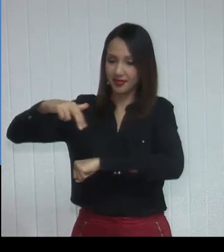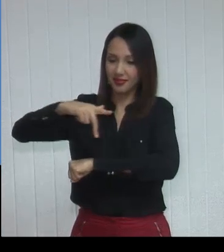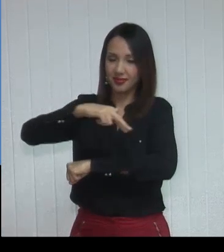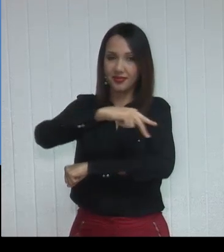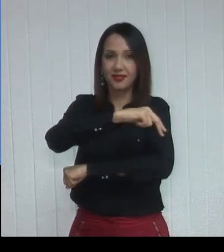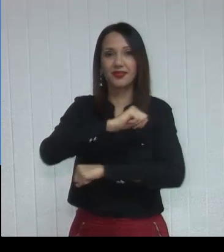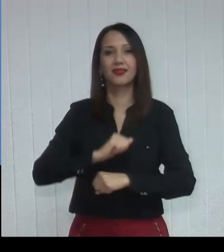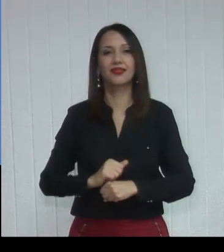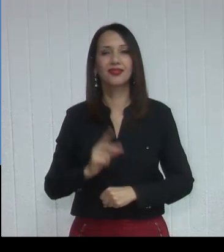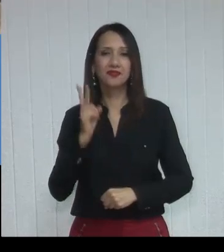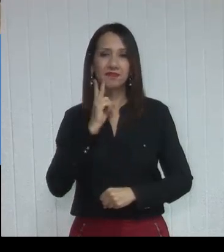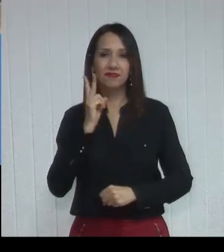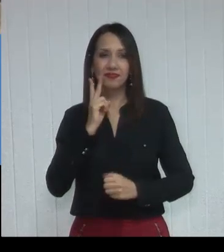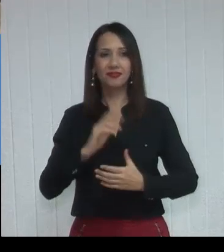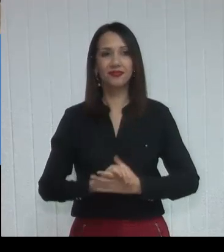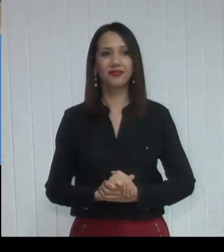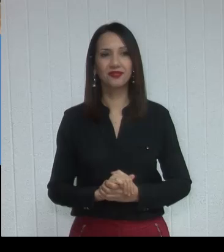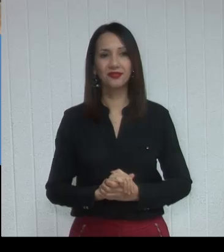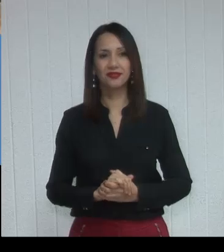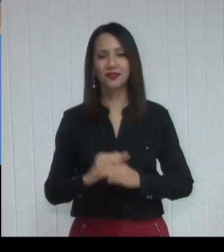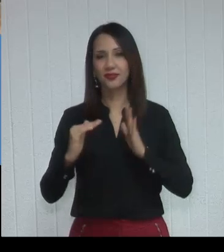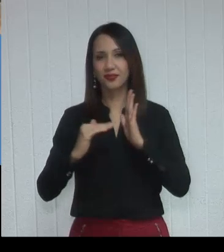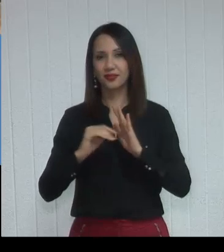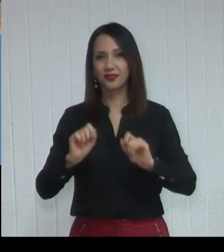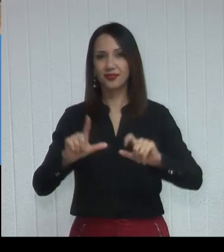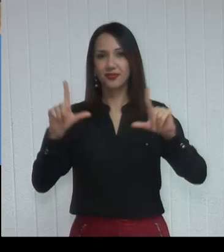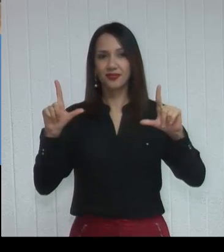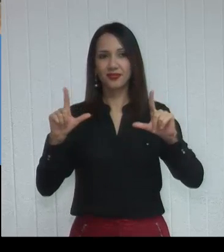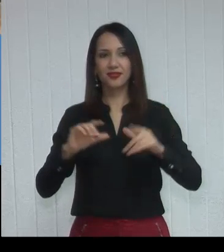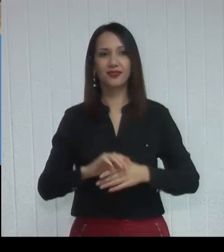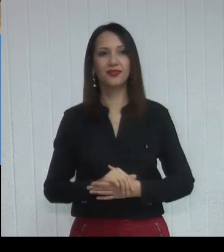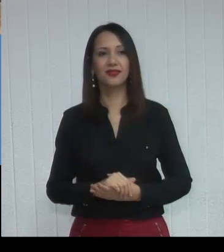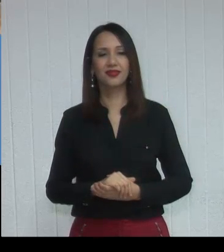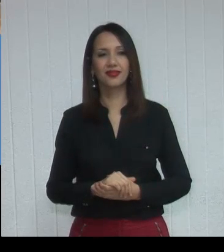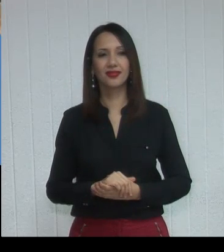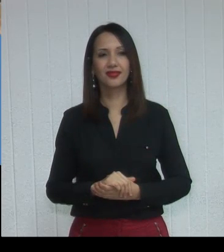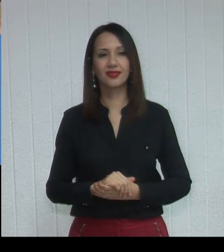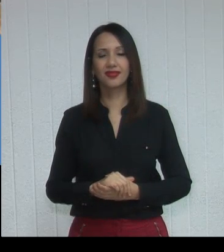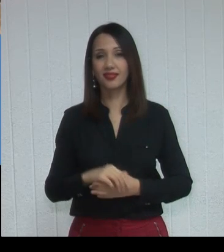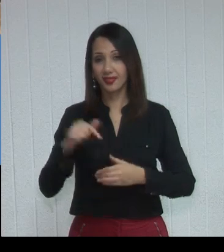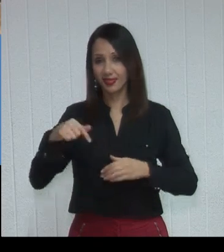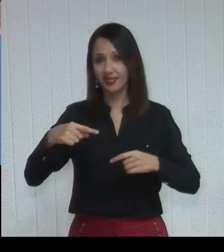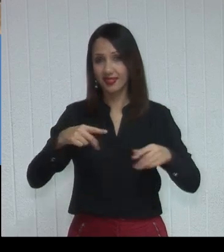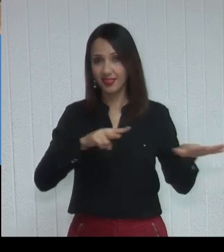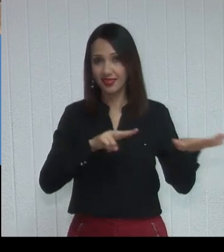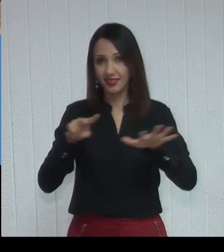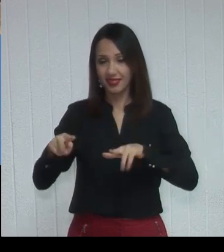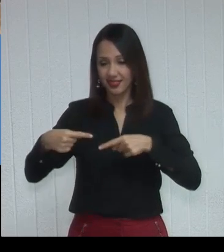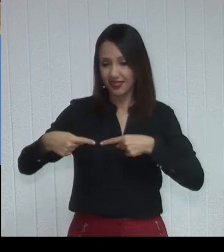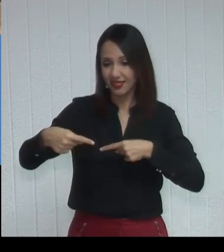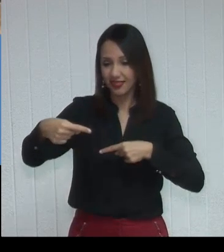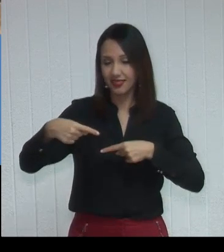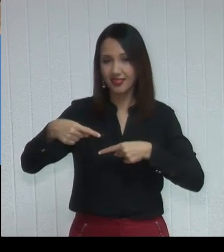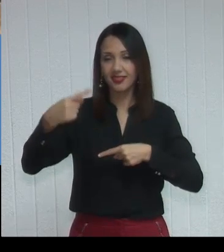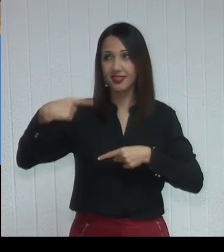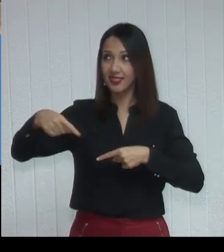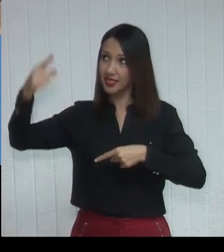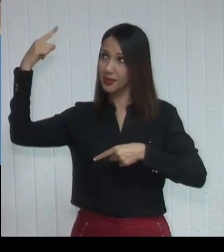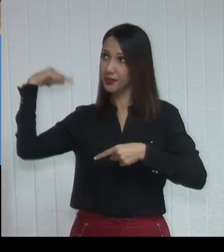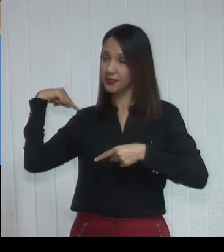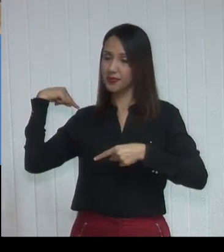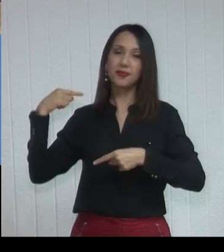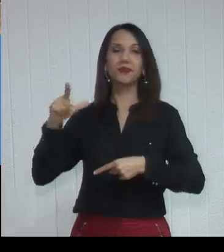Eu acho que tem uma última... Ah, tem mais umas... Nessa semana, semana passada, nós